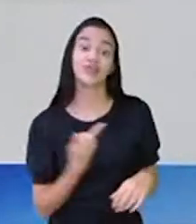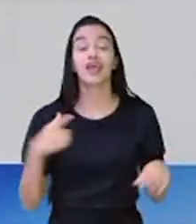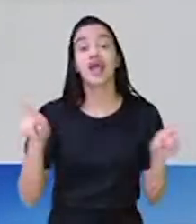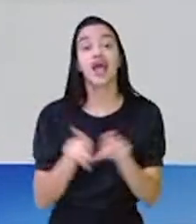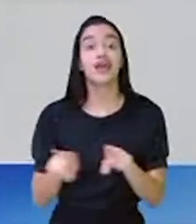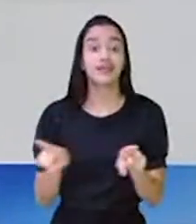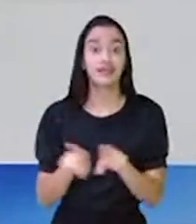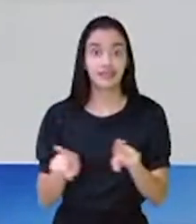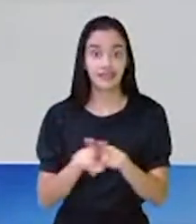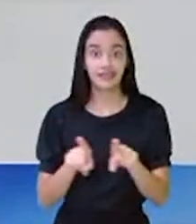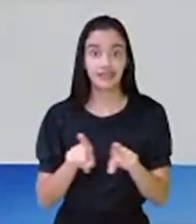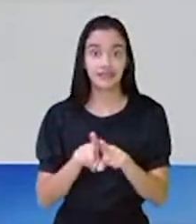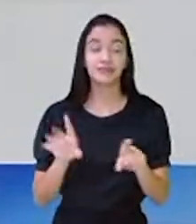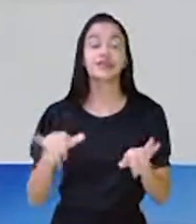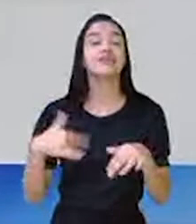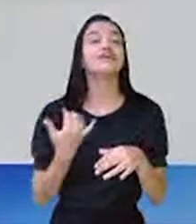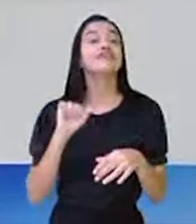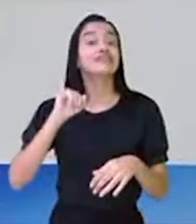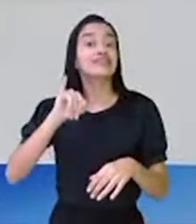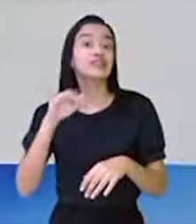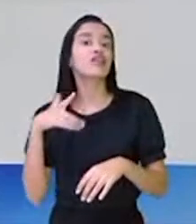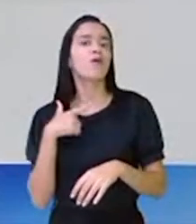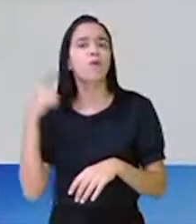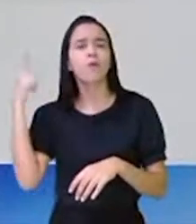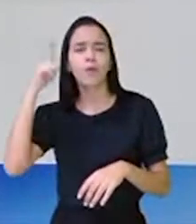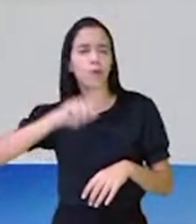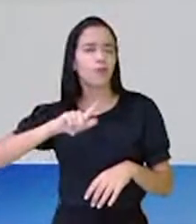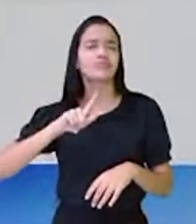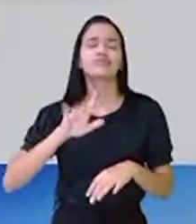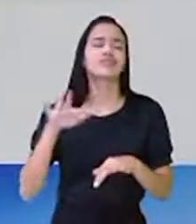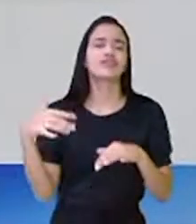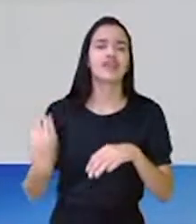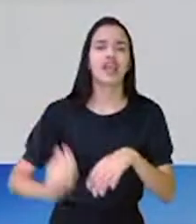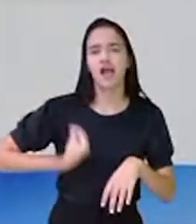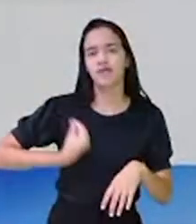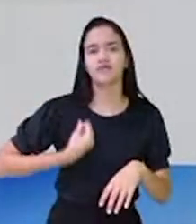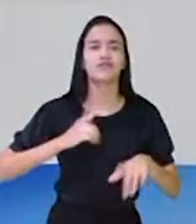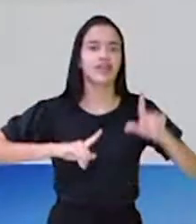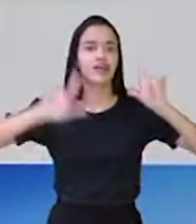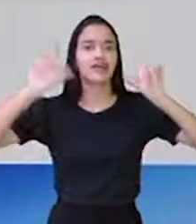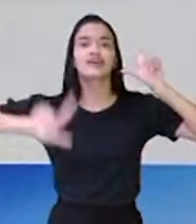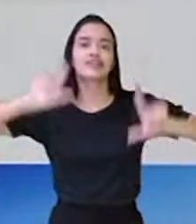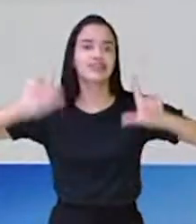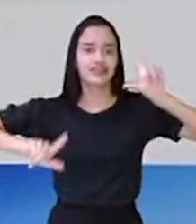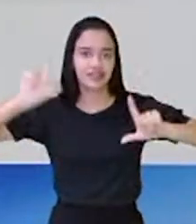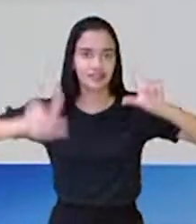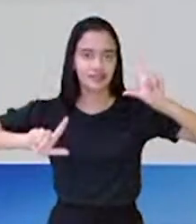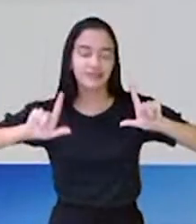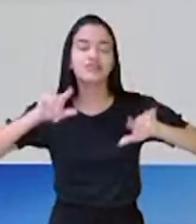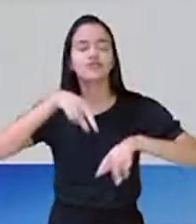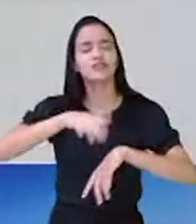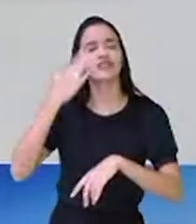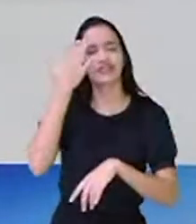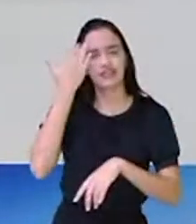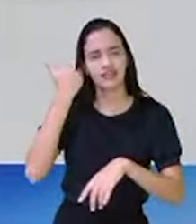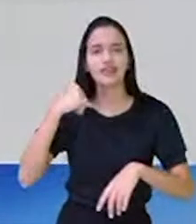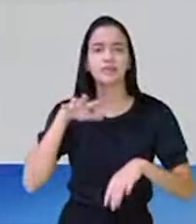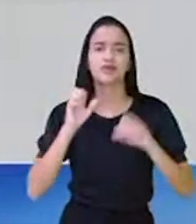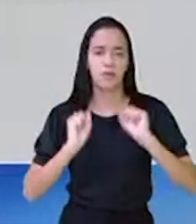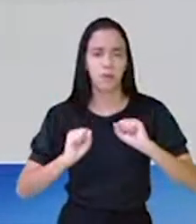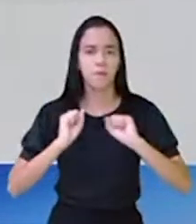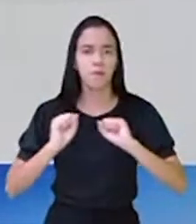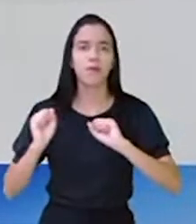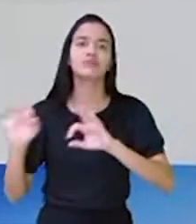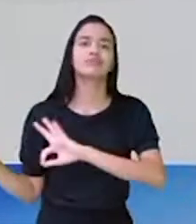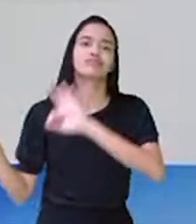também, se não conseguir assistir no ao vivo, na TV ou pelo aplicativo, você já sabe que pode